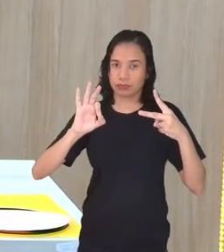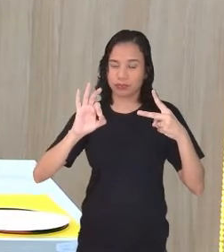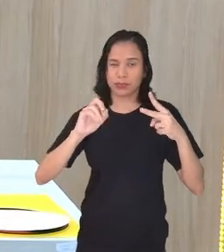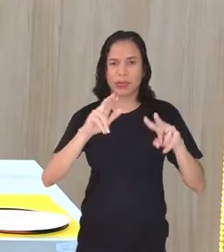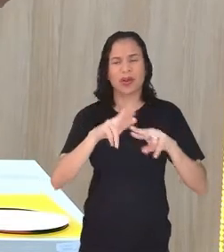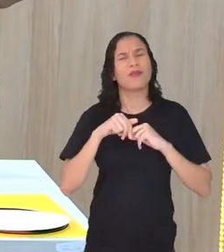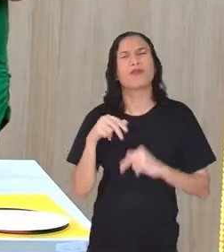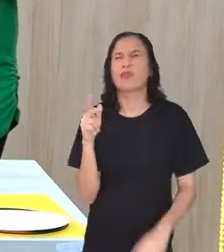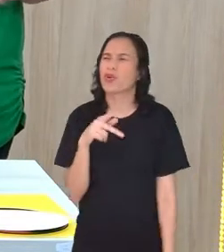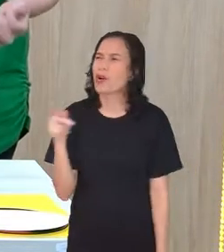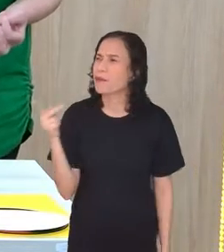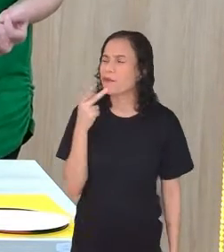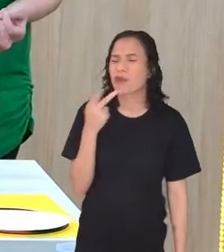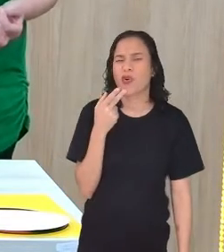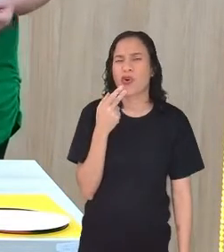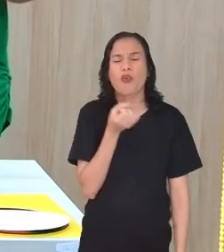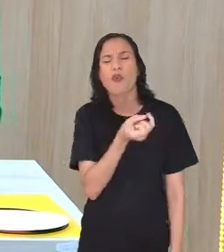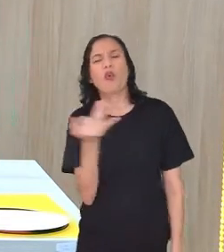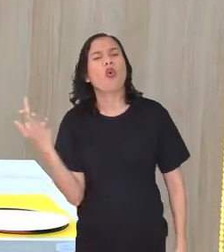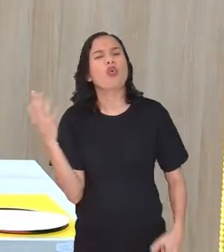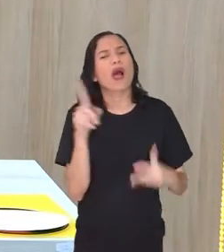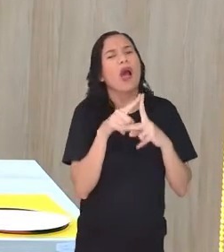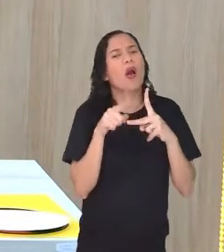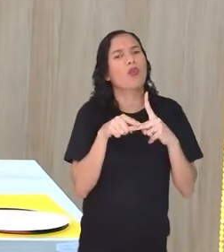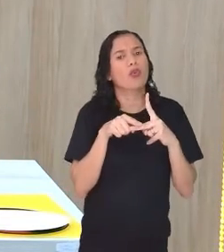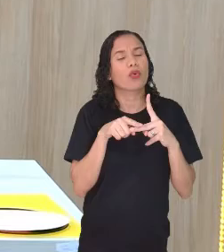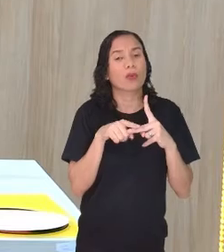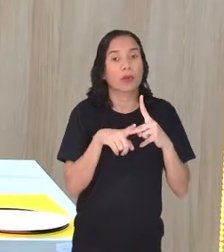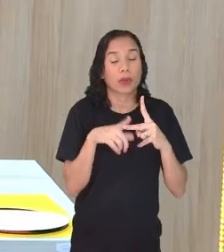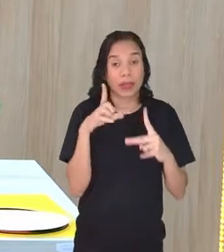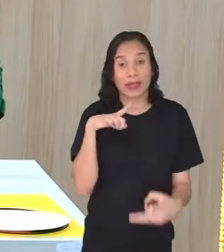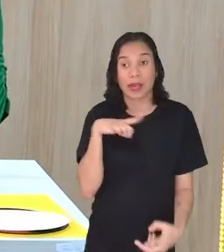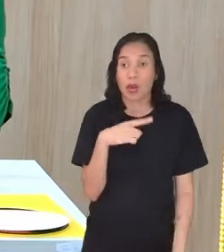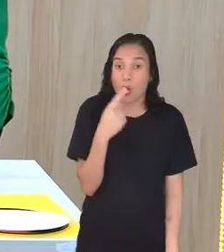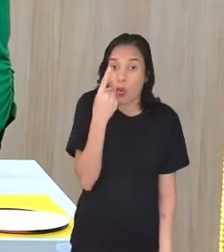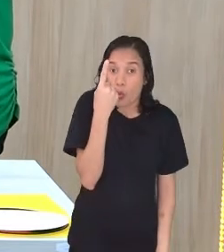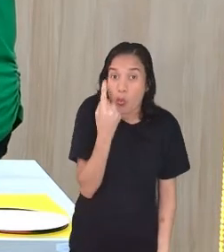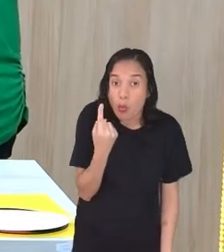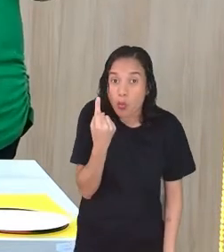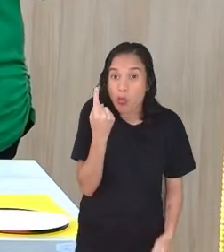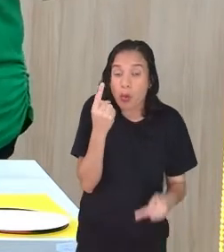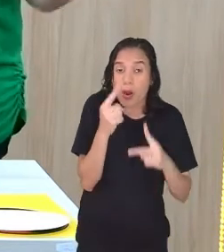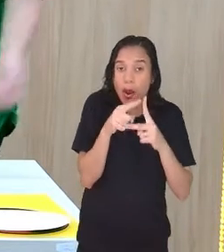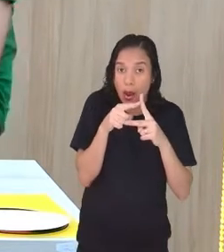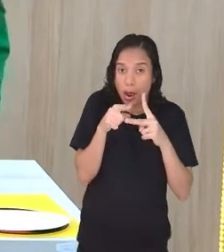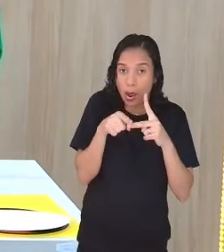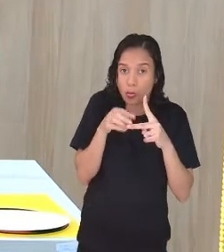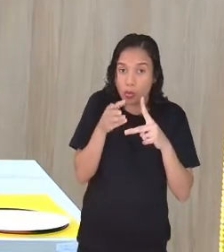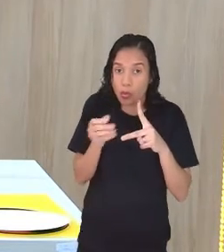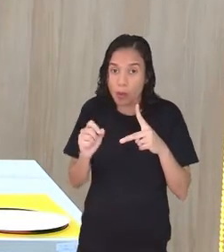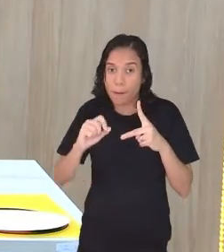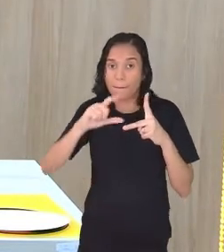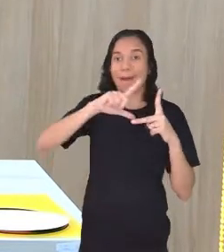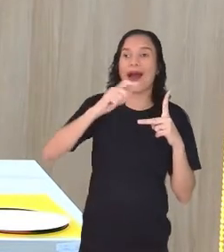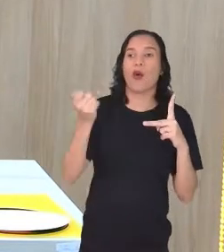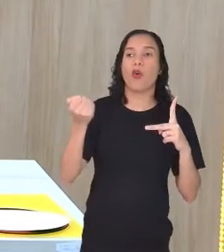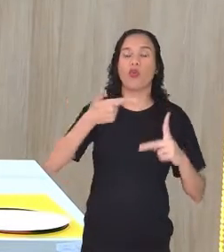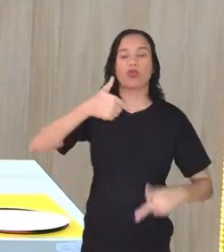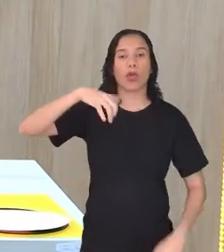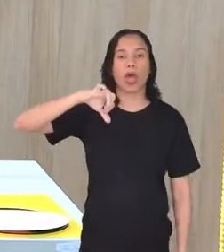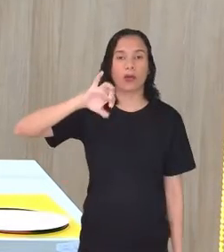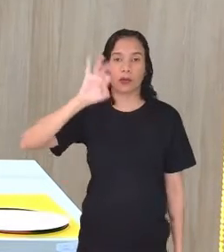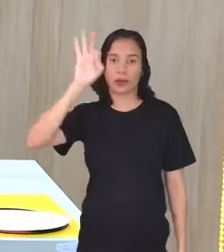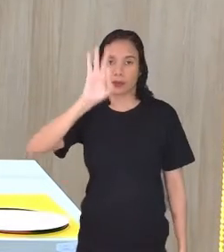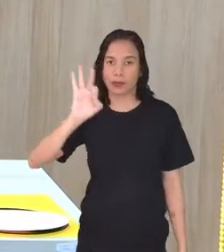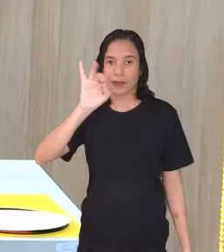Porque a senhora está falando os ângulos. Porque se tiver um único ângulo maior que 90 graus, é